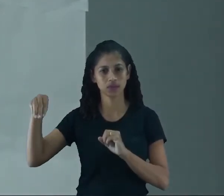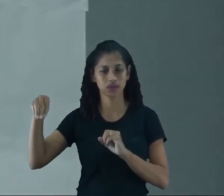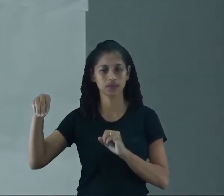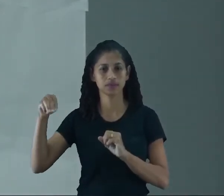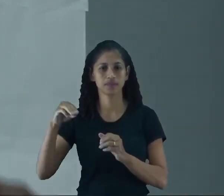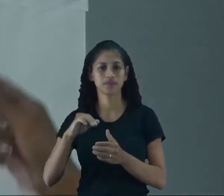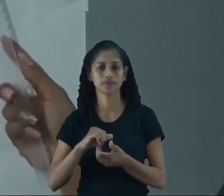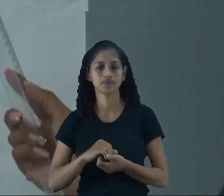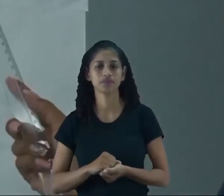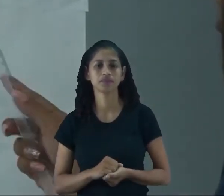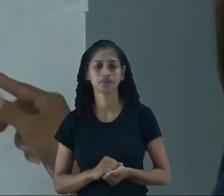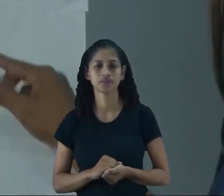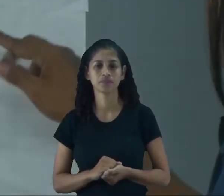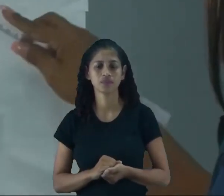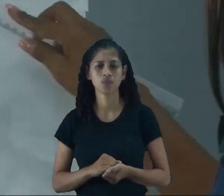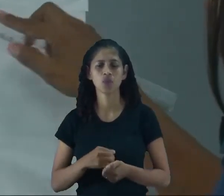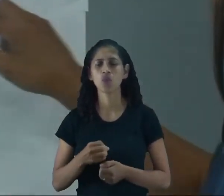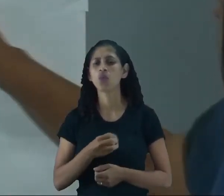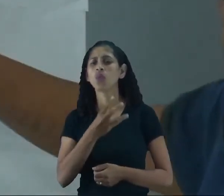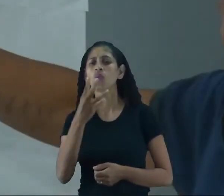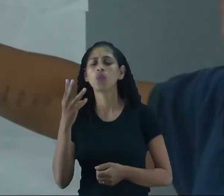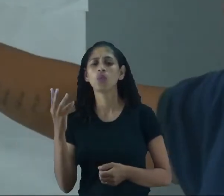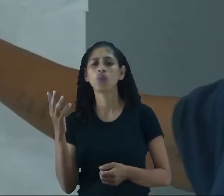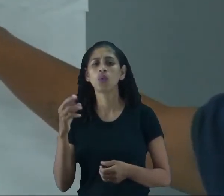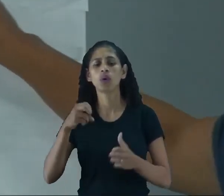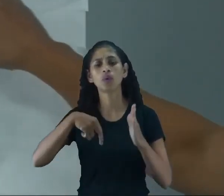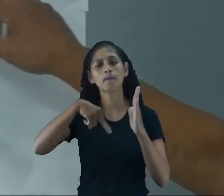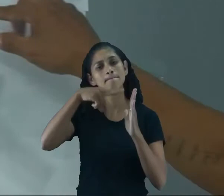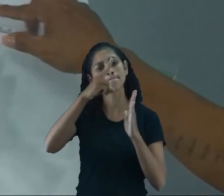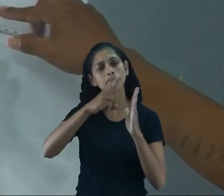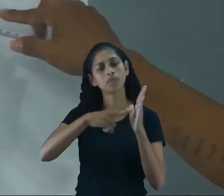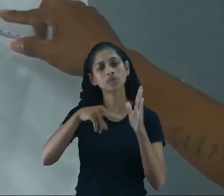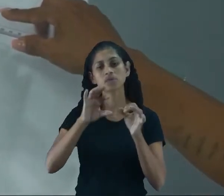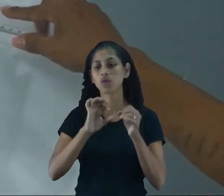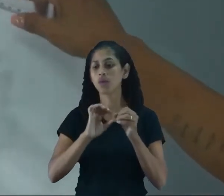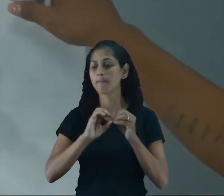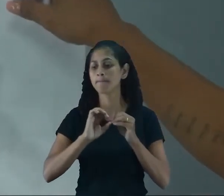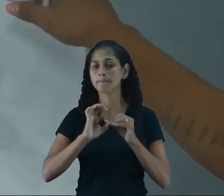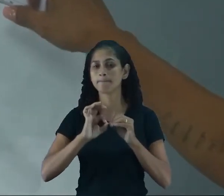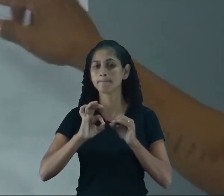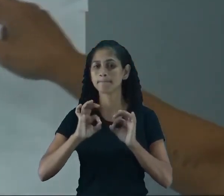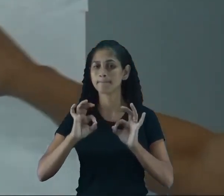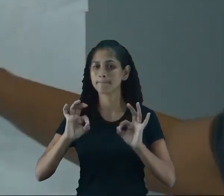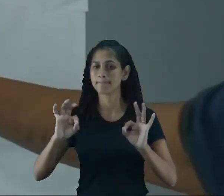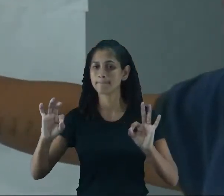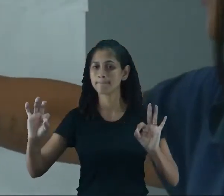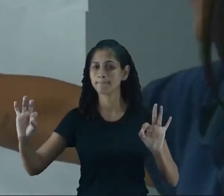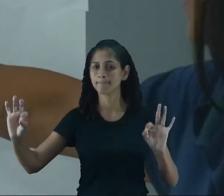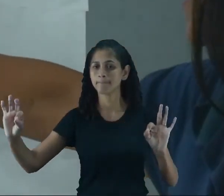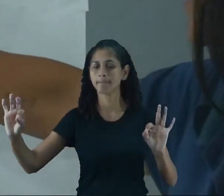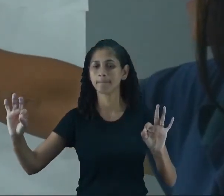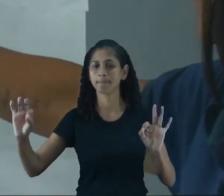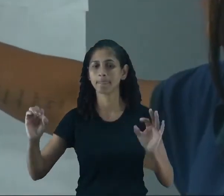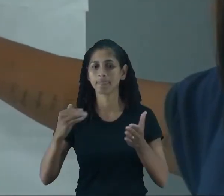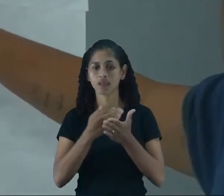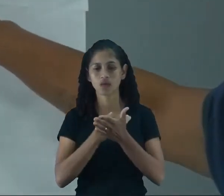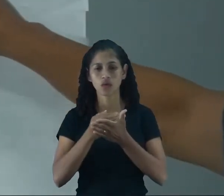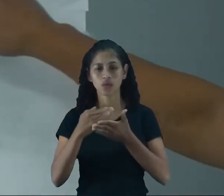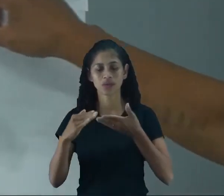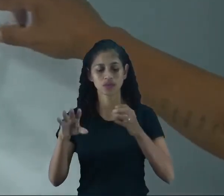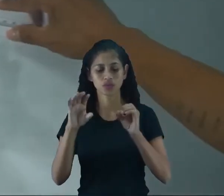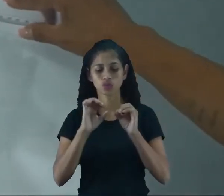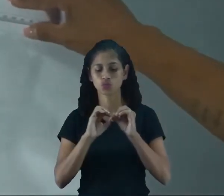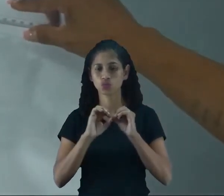E o pincel, quanto que o pincel mede? Podem perceber que ele é o objeto maior de todos, né? Iniciando aqui no